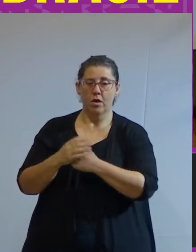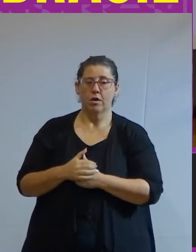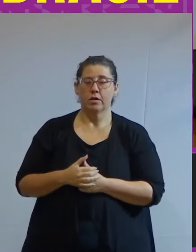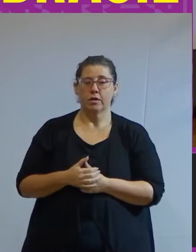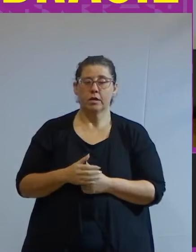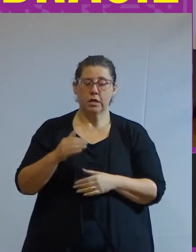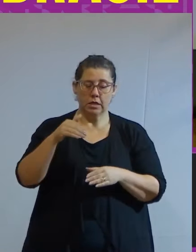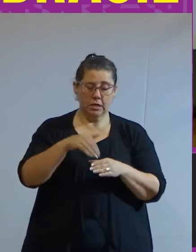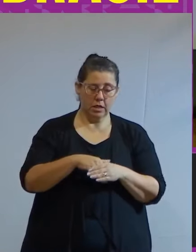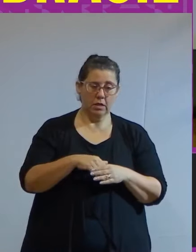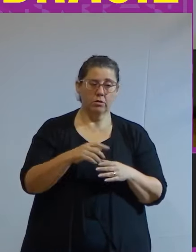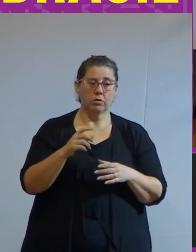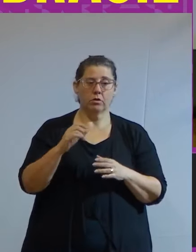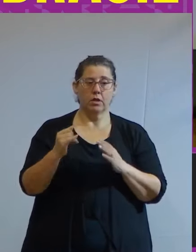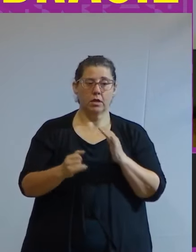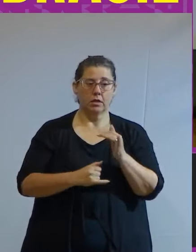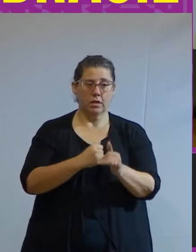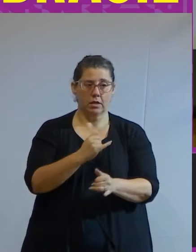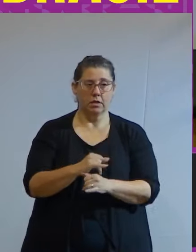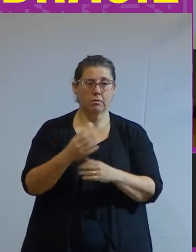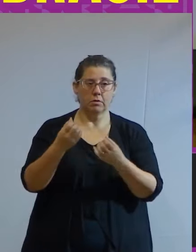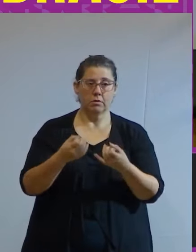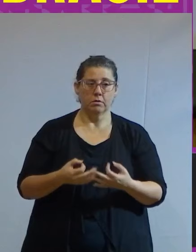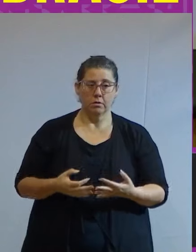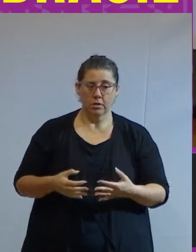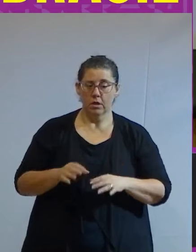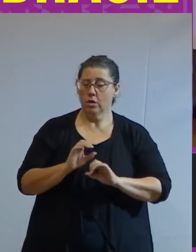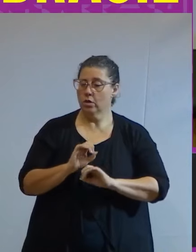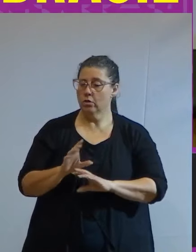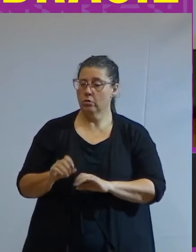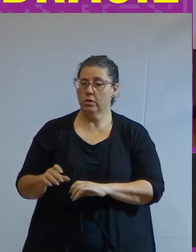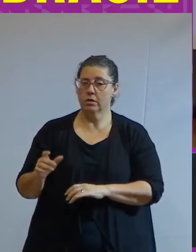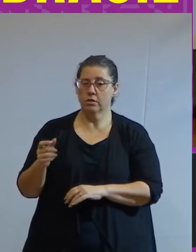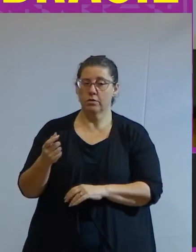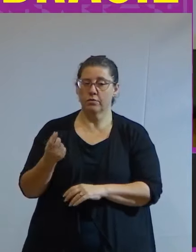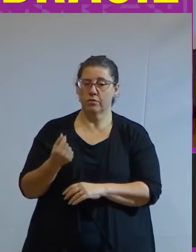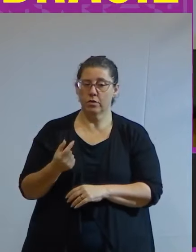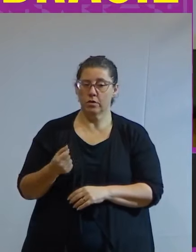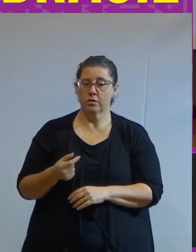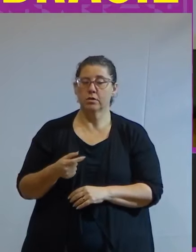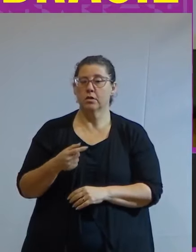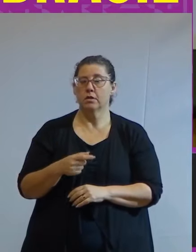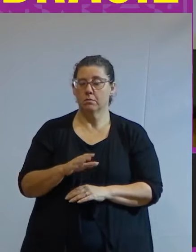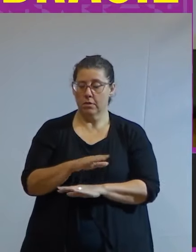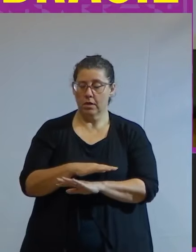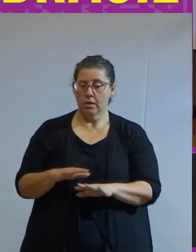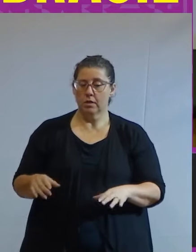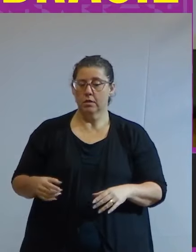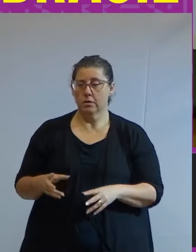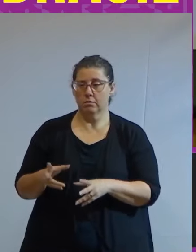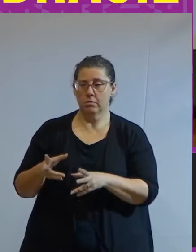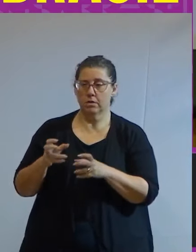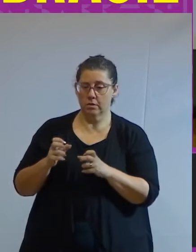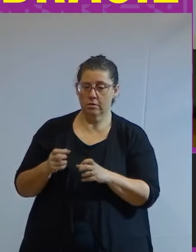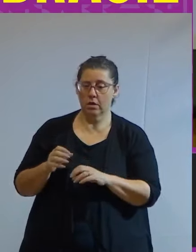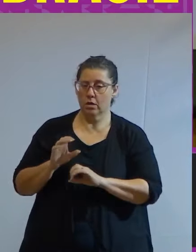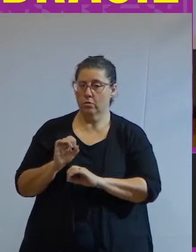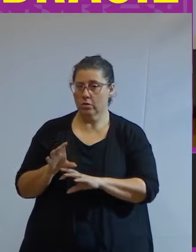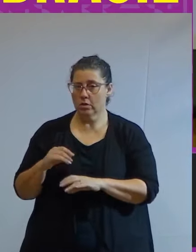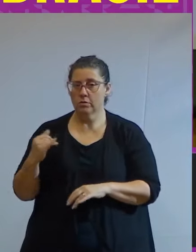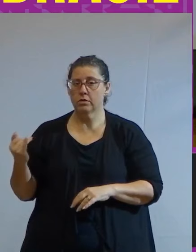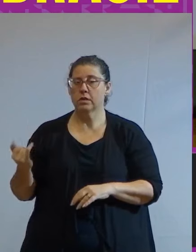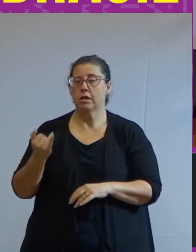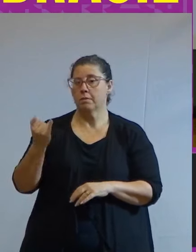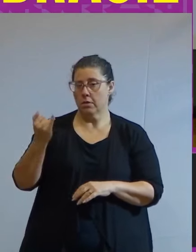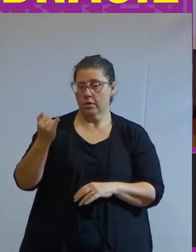internet onde precisamos falar de educação financeira para crianças enquanto o pai e a mãe estão conseguindo pagar as contas eu vejo que a educação financeira é muito importante